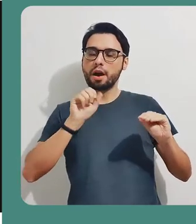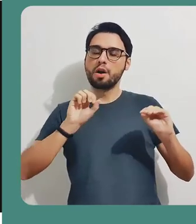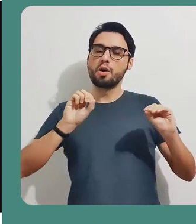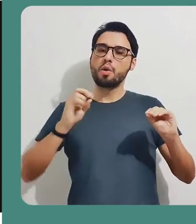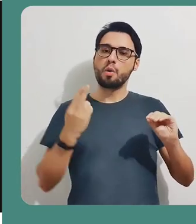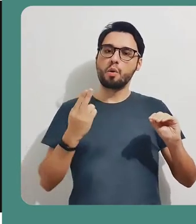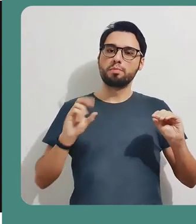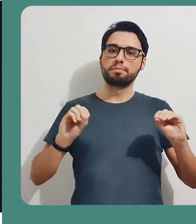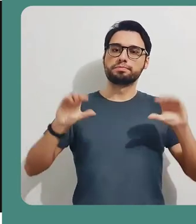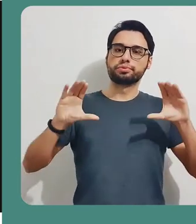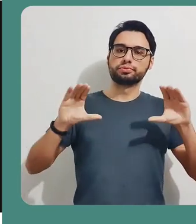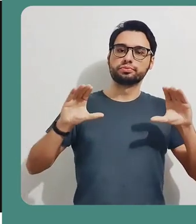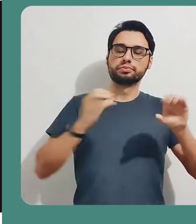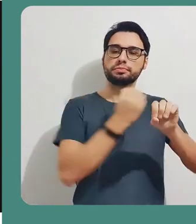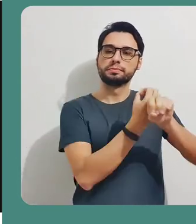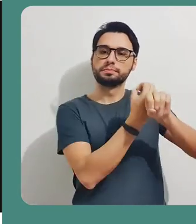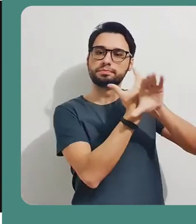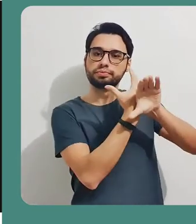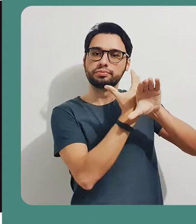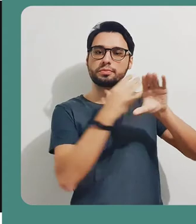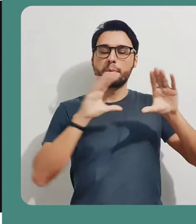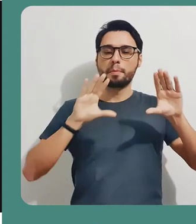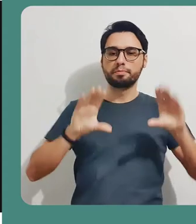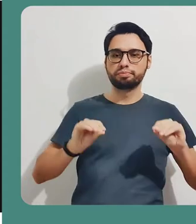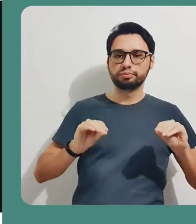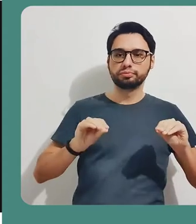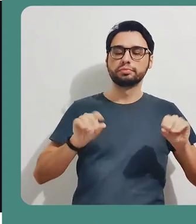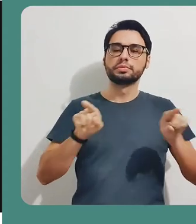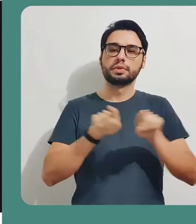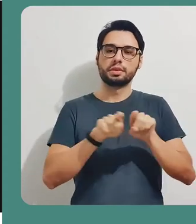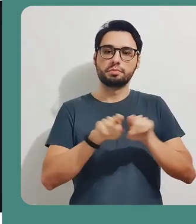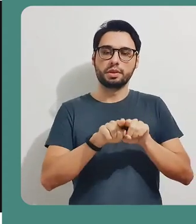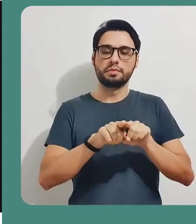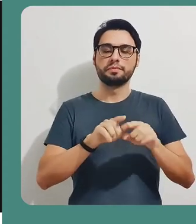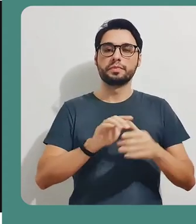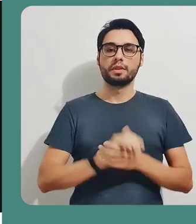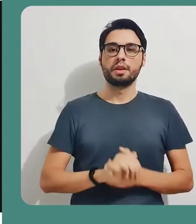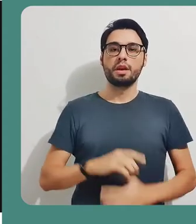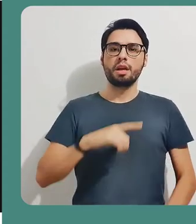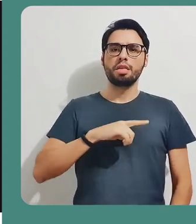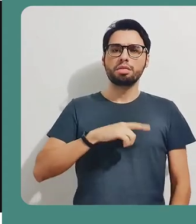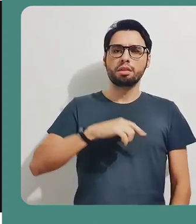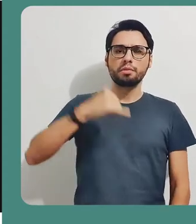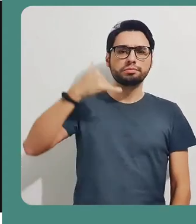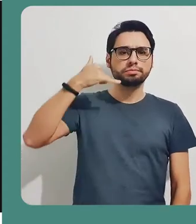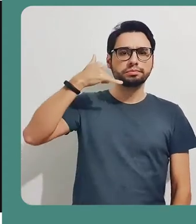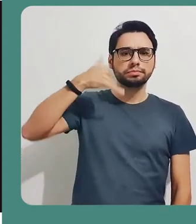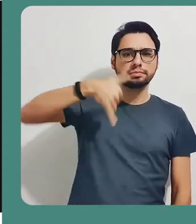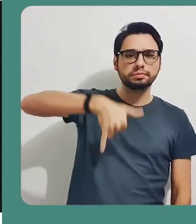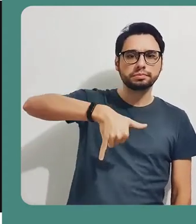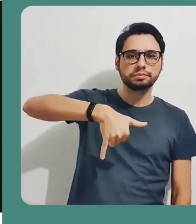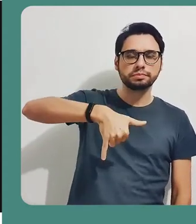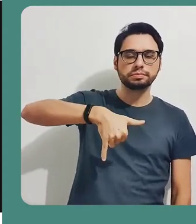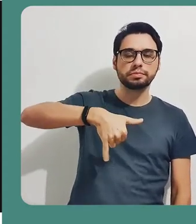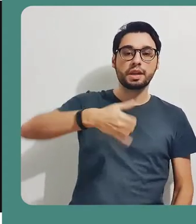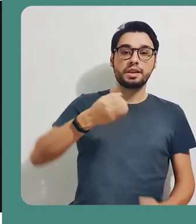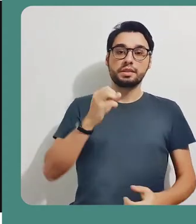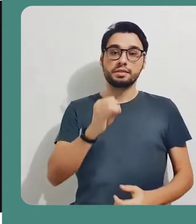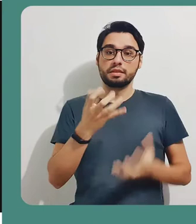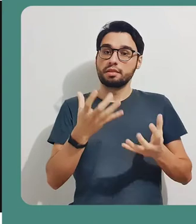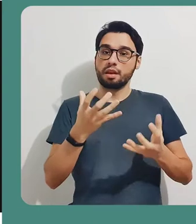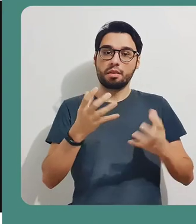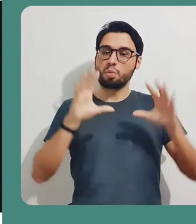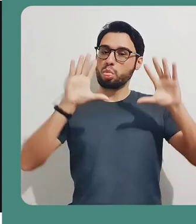habilitar e desabilitar o microfone e habilitar e desabilitar a sua câmera. E este símbolo aqui, este ícone de